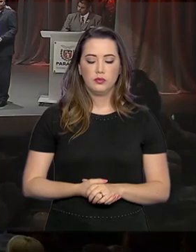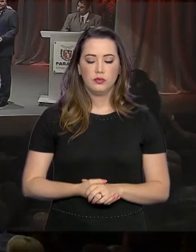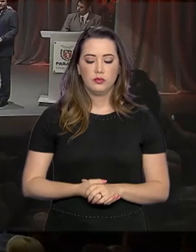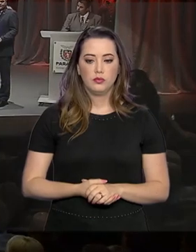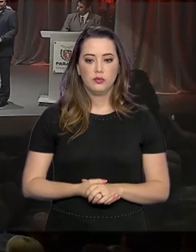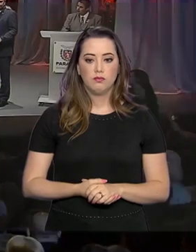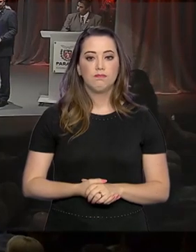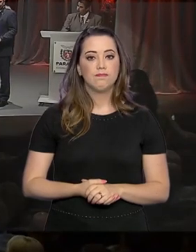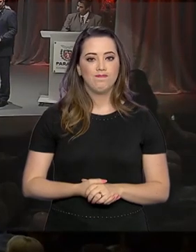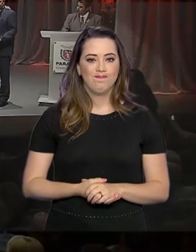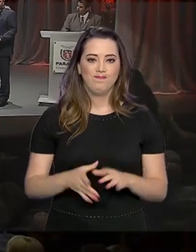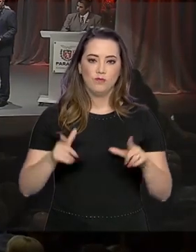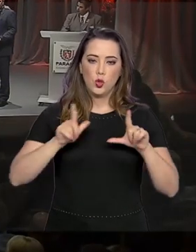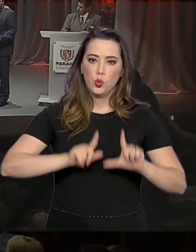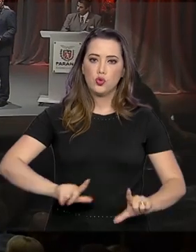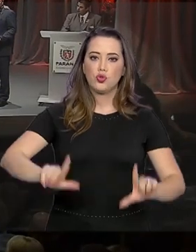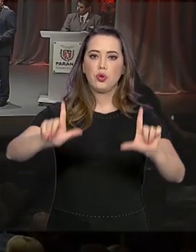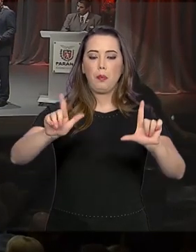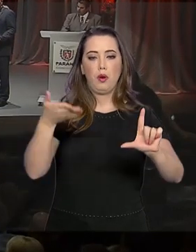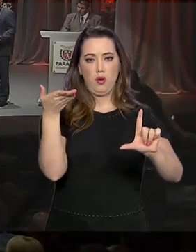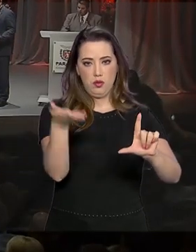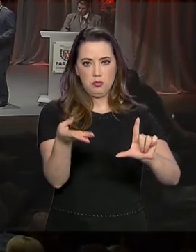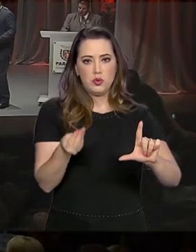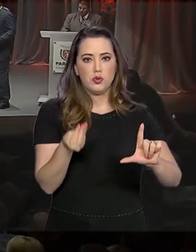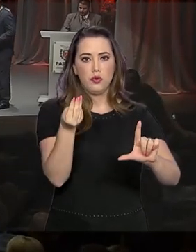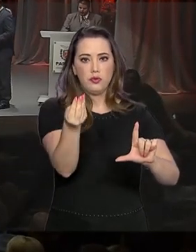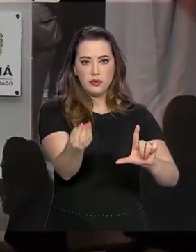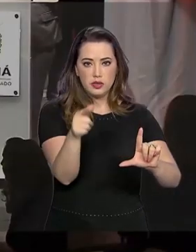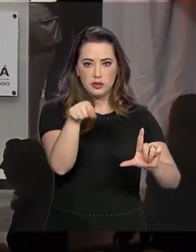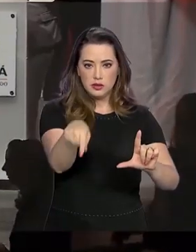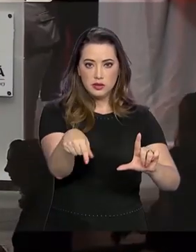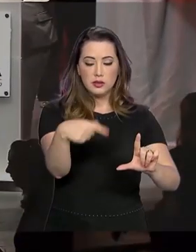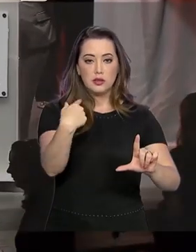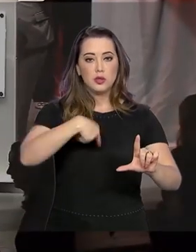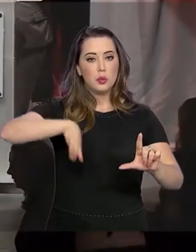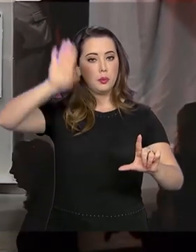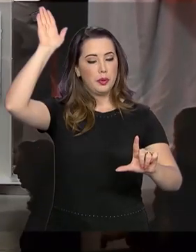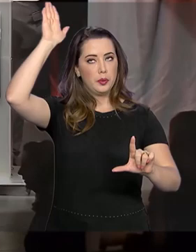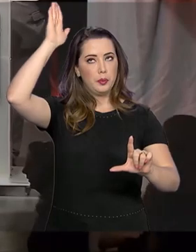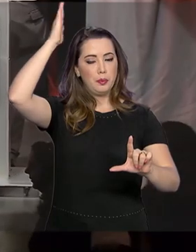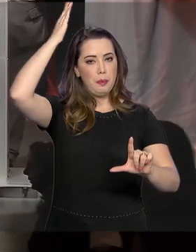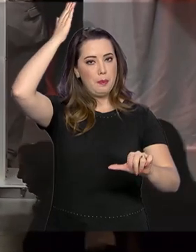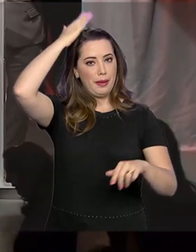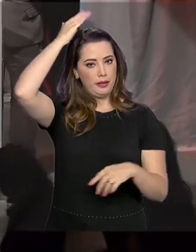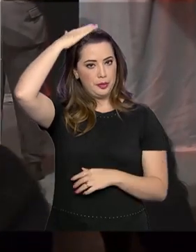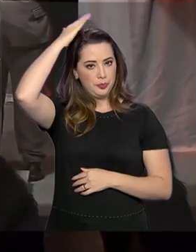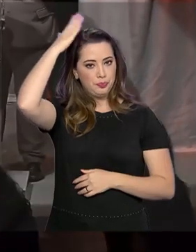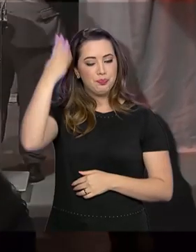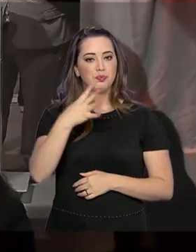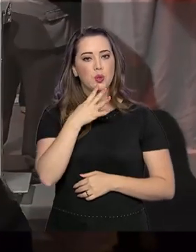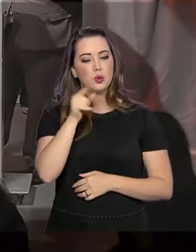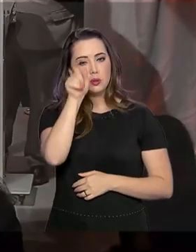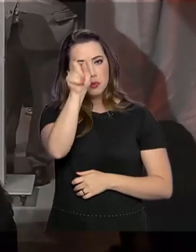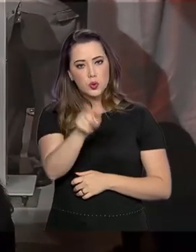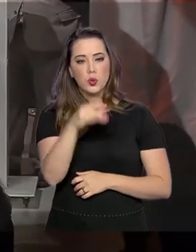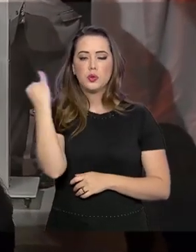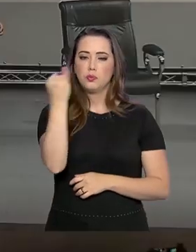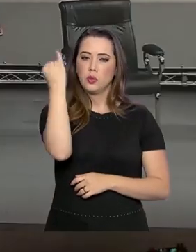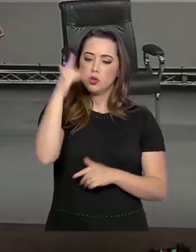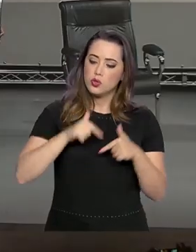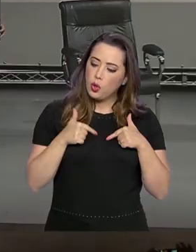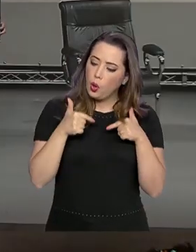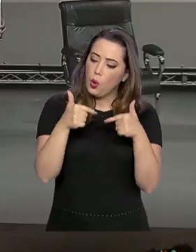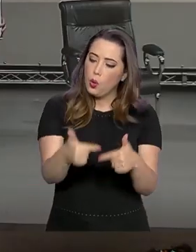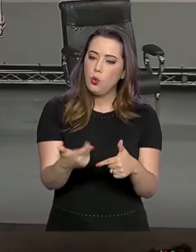Os diplomas entregues pela Secretaria de Justiça do Paraná são um reconhecimento a personalidades que lutam pela justiça,